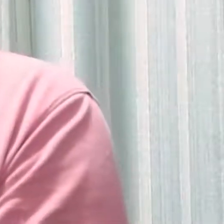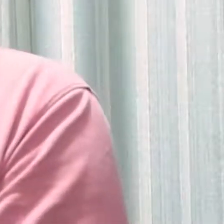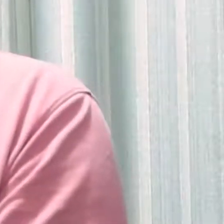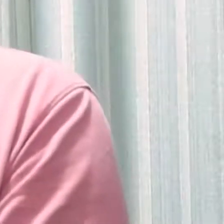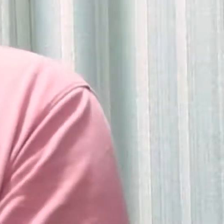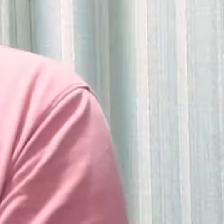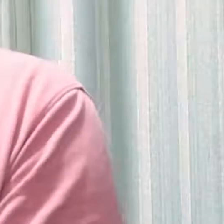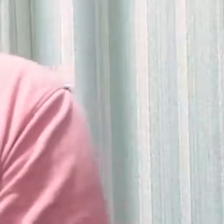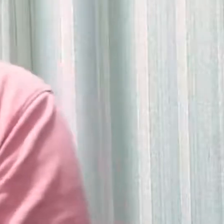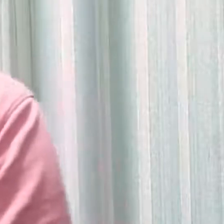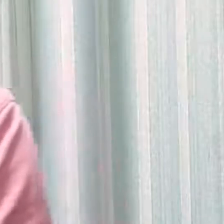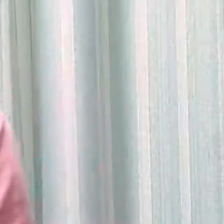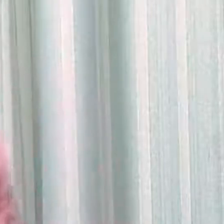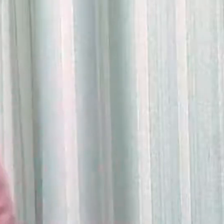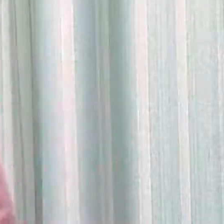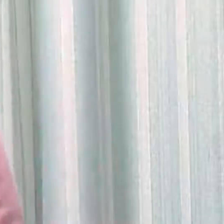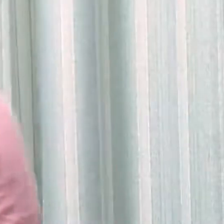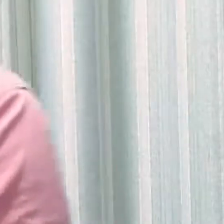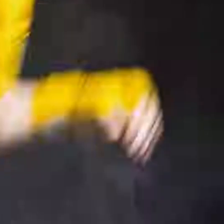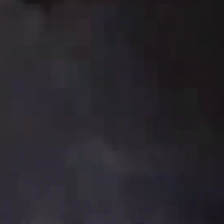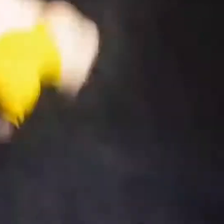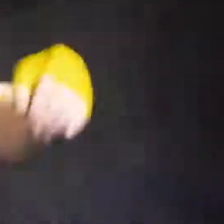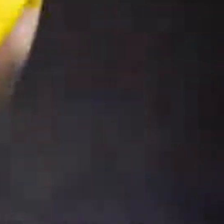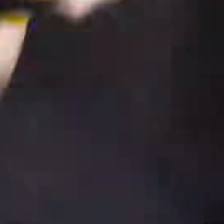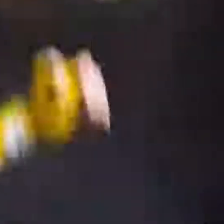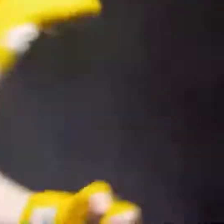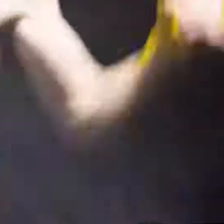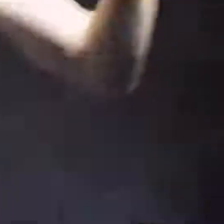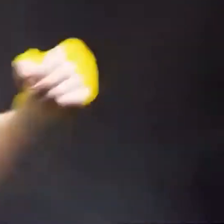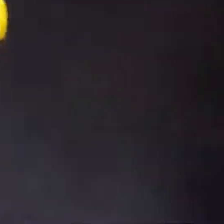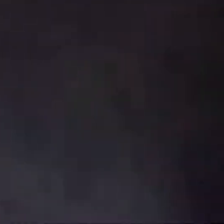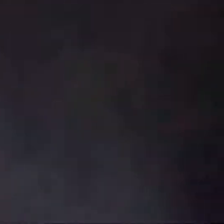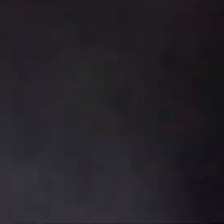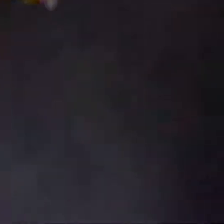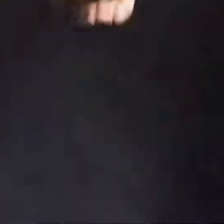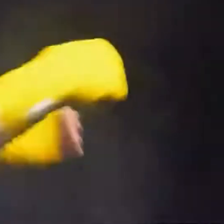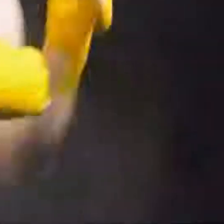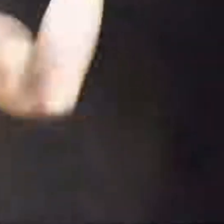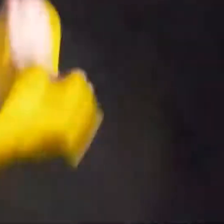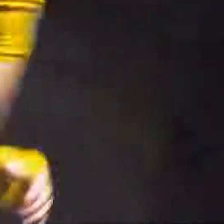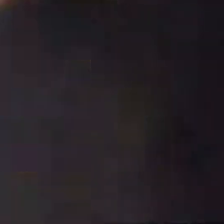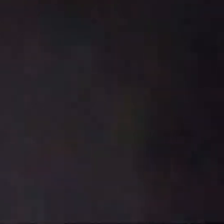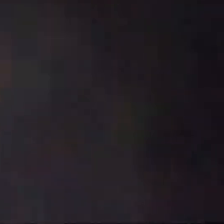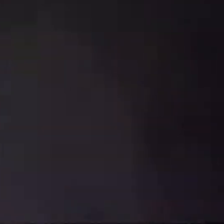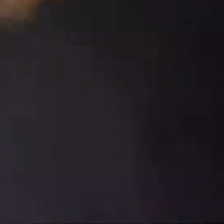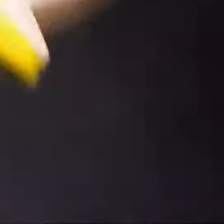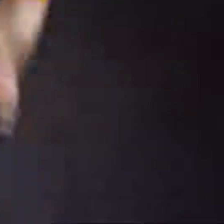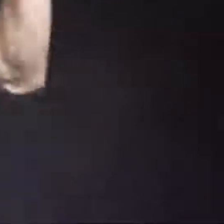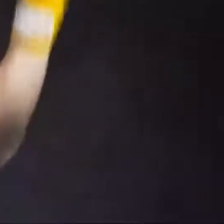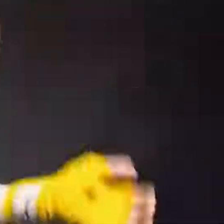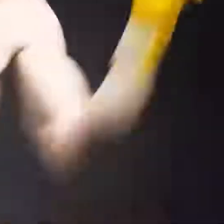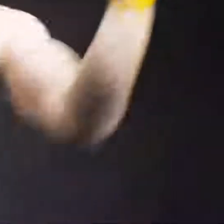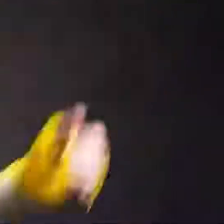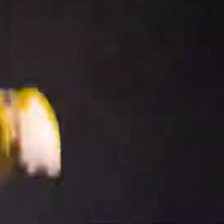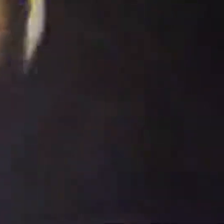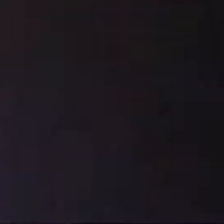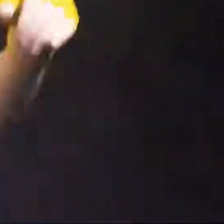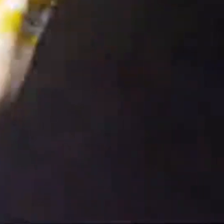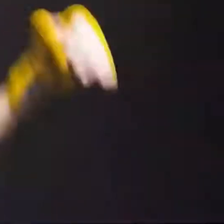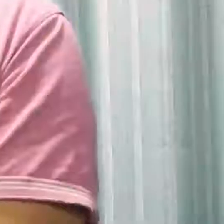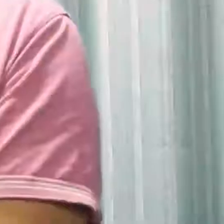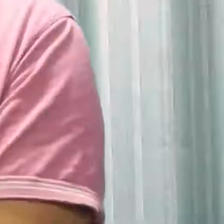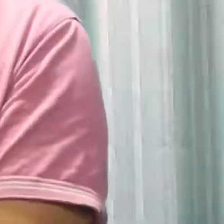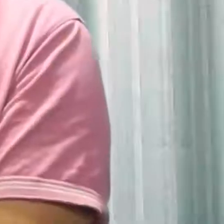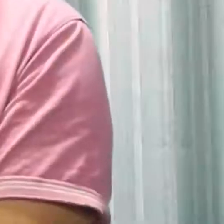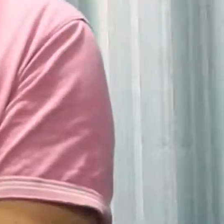pretende mais parar. Ah, não, não. Eu não vou parar mais, não. Agora, não dá para parar mais. Eu não tenho, assim, eu me identifiquei